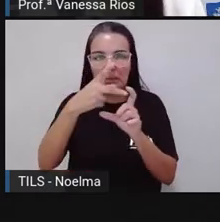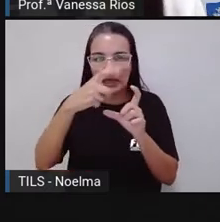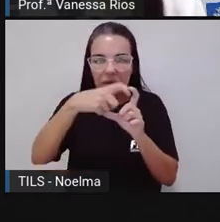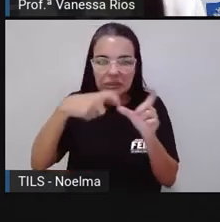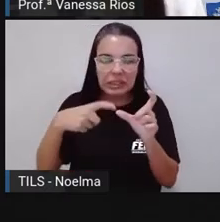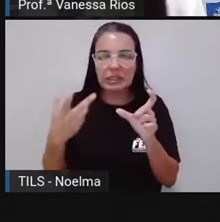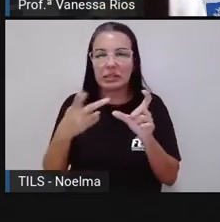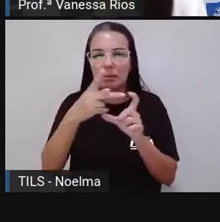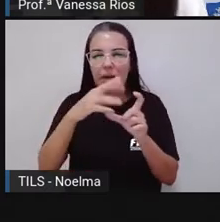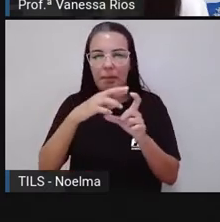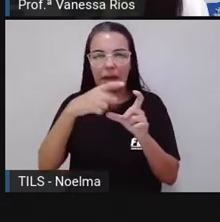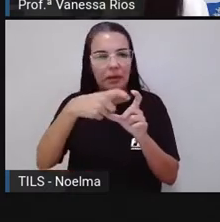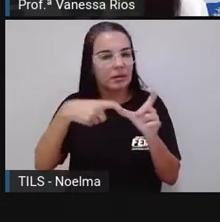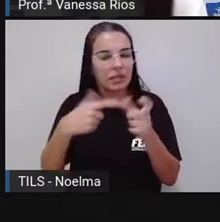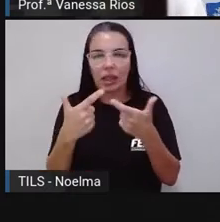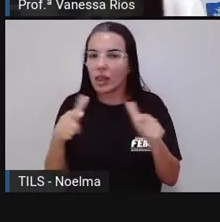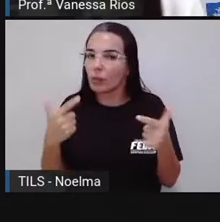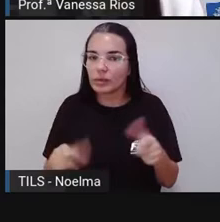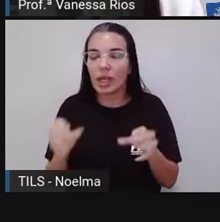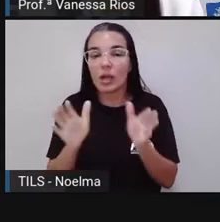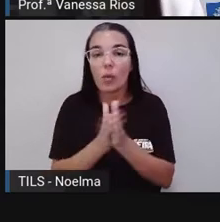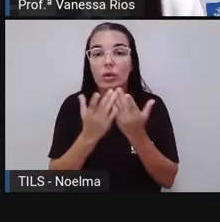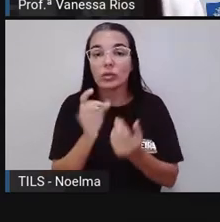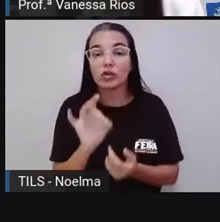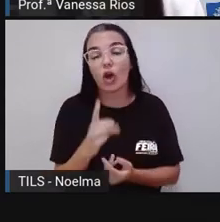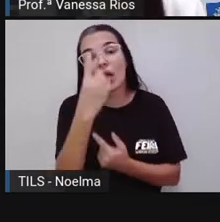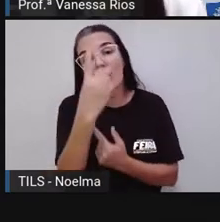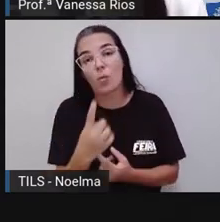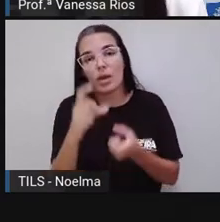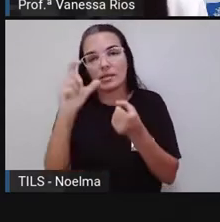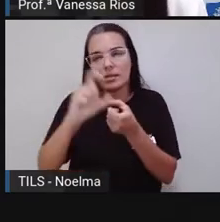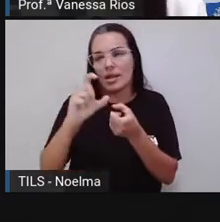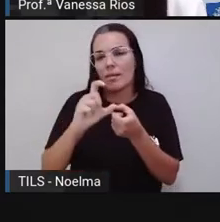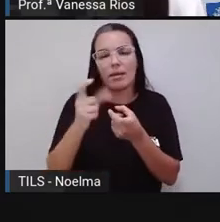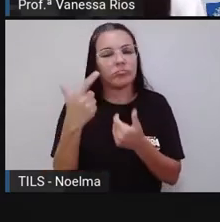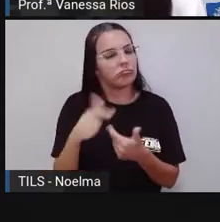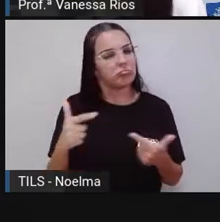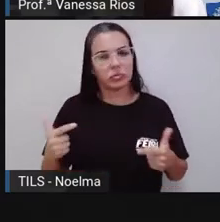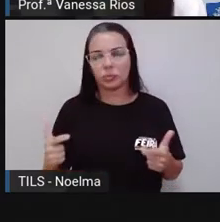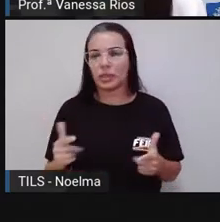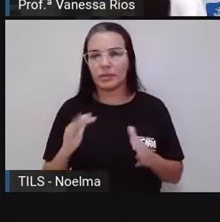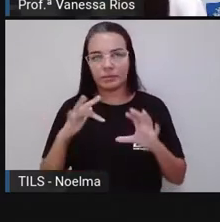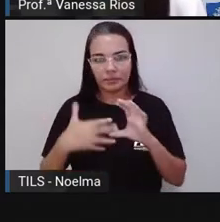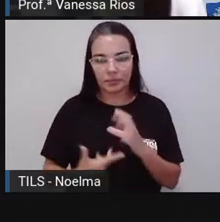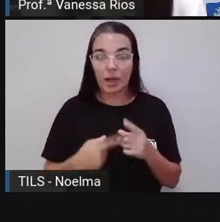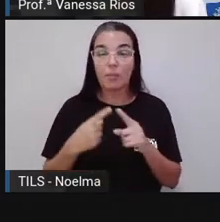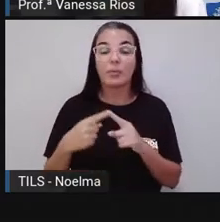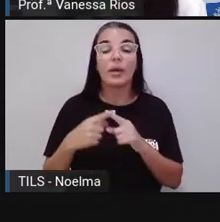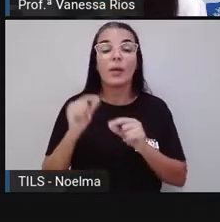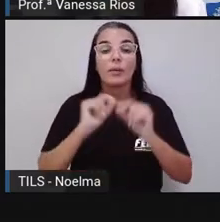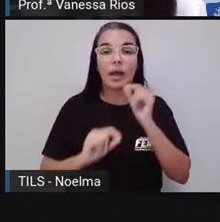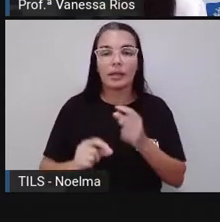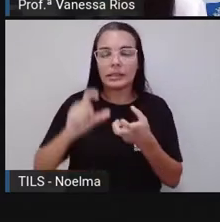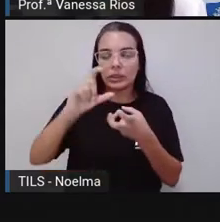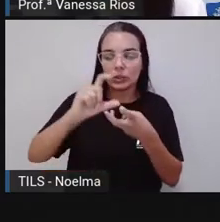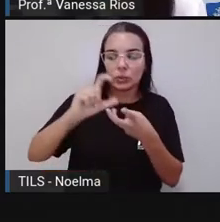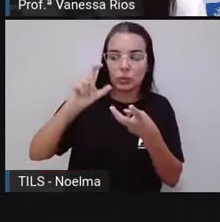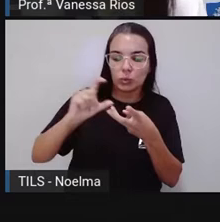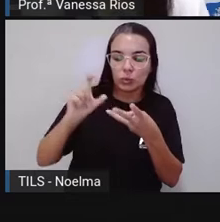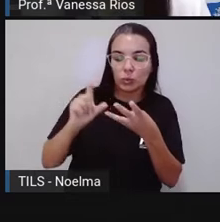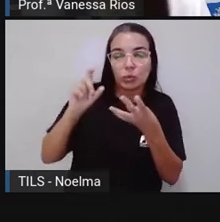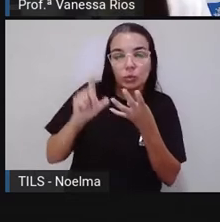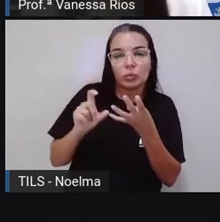oxítonas, paroxítonas e proparoxítonas, está relacionada à posição da sílaba